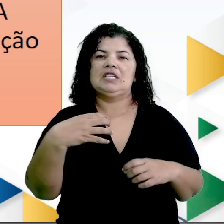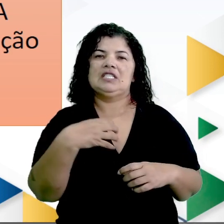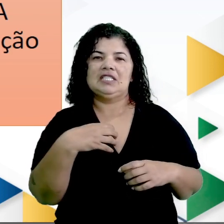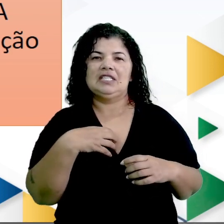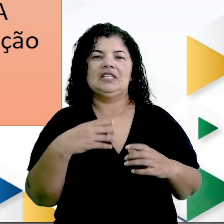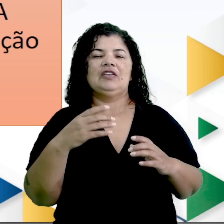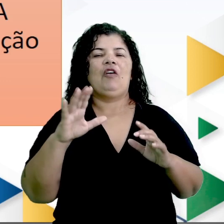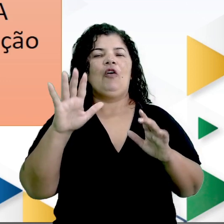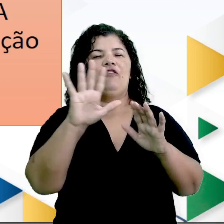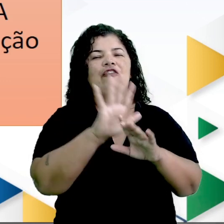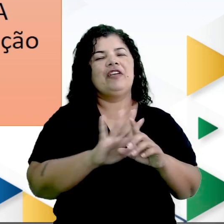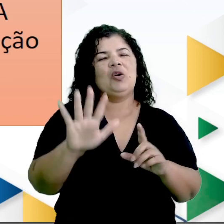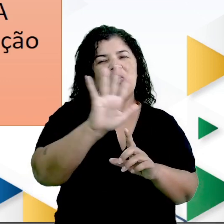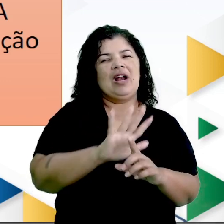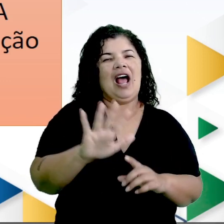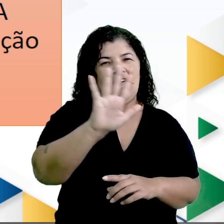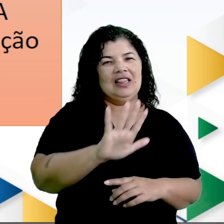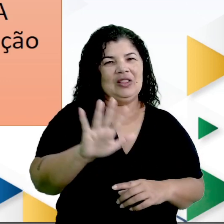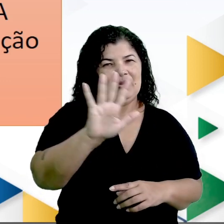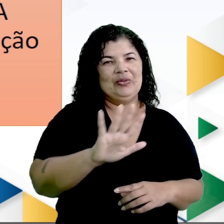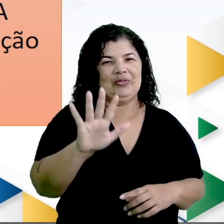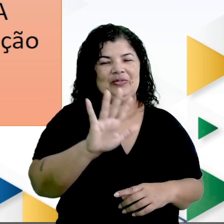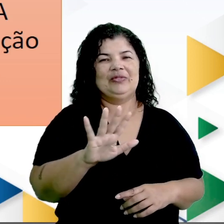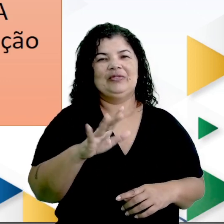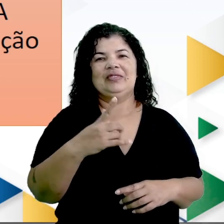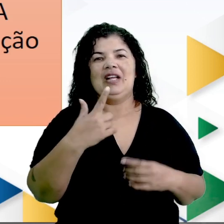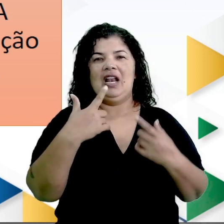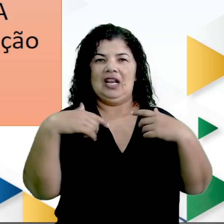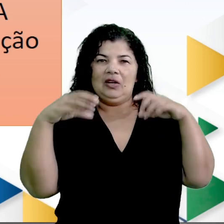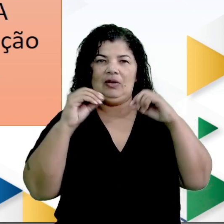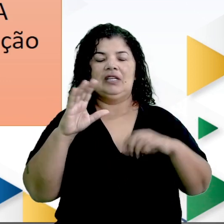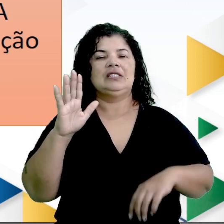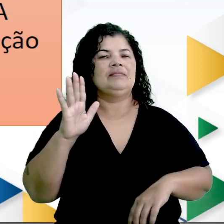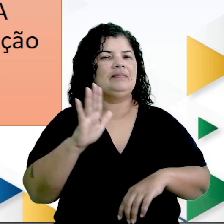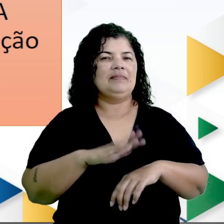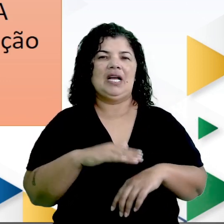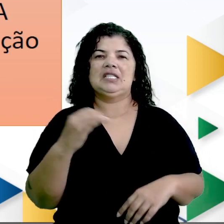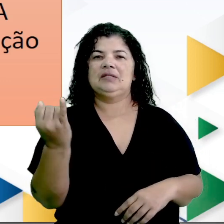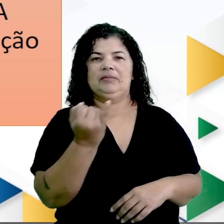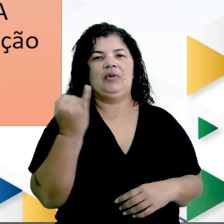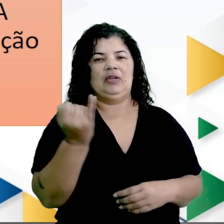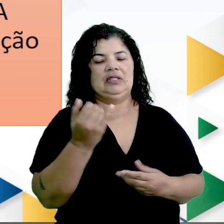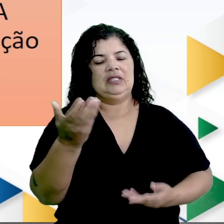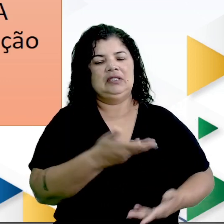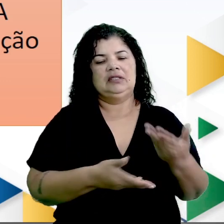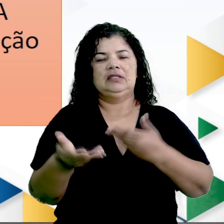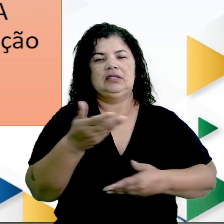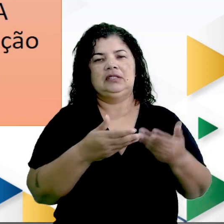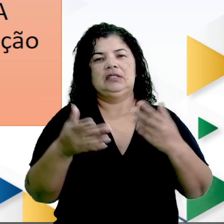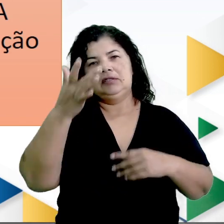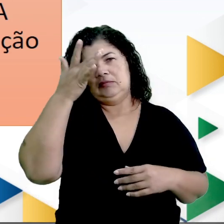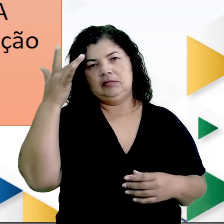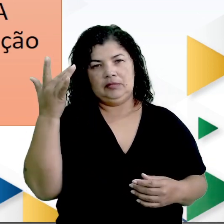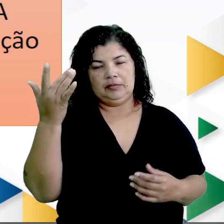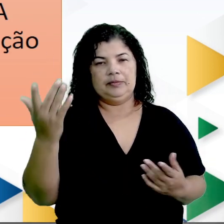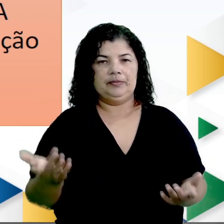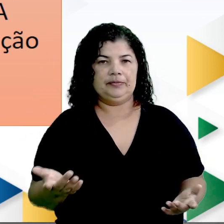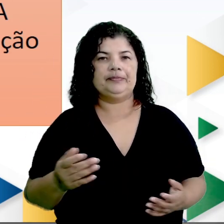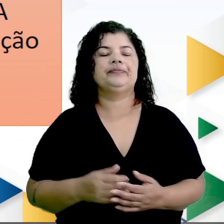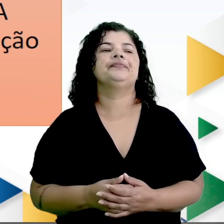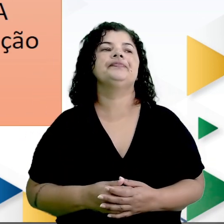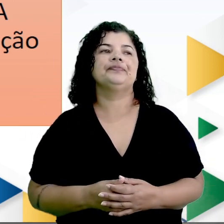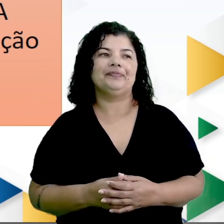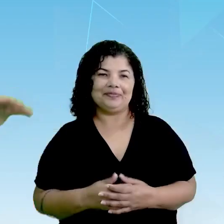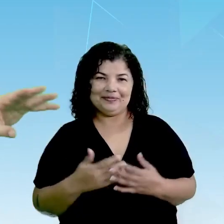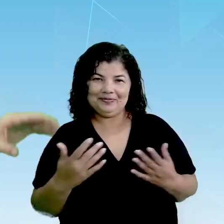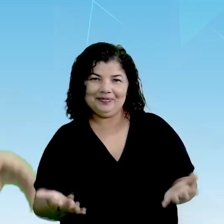figurado. A linguagem é o maior instrumento de interação entre os sujeitos. Olhando para mim agora,